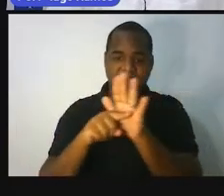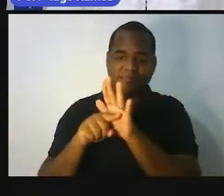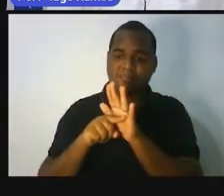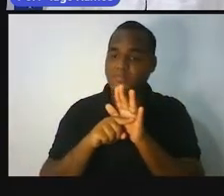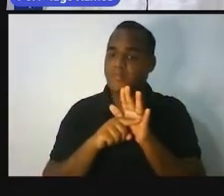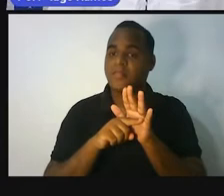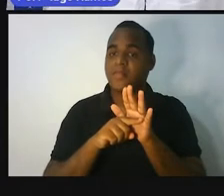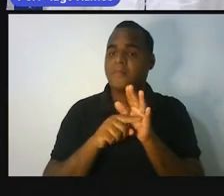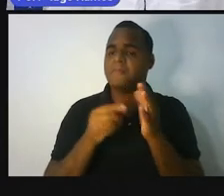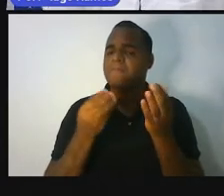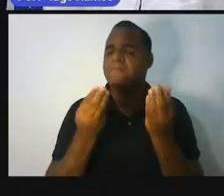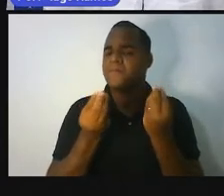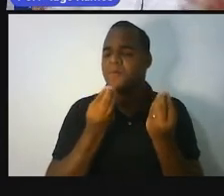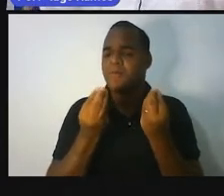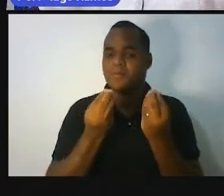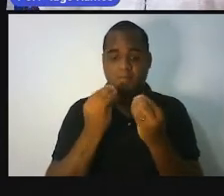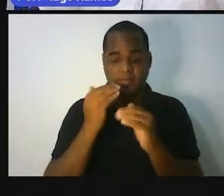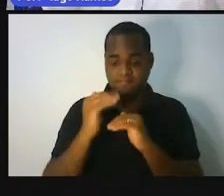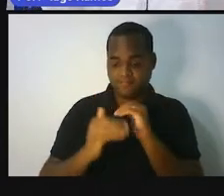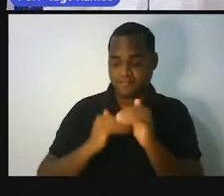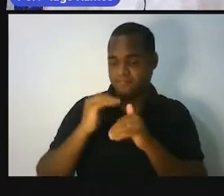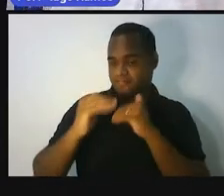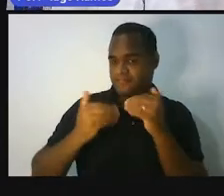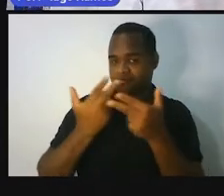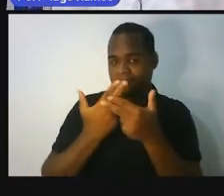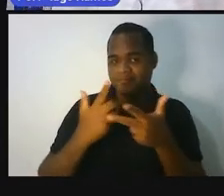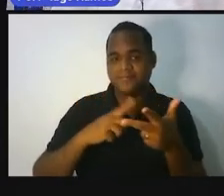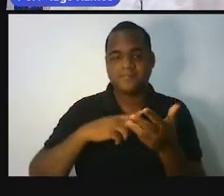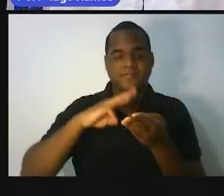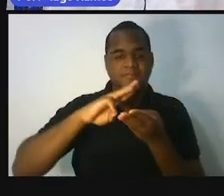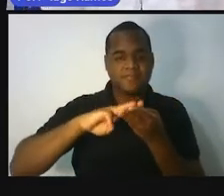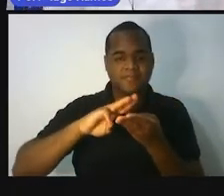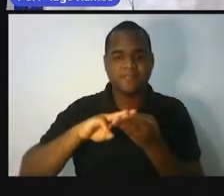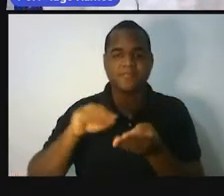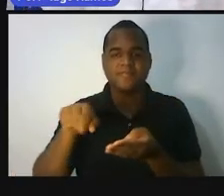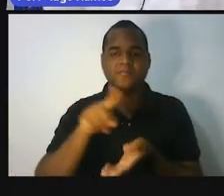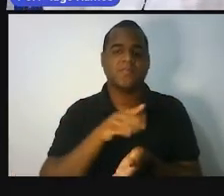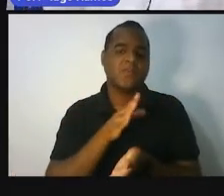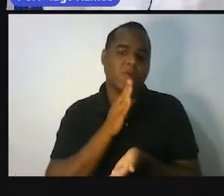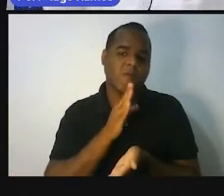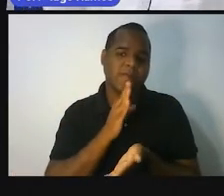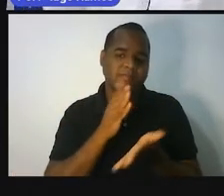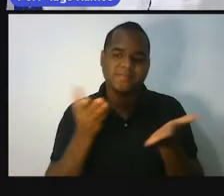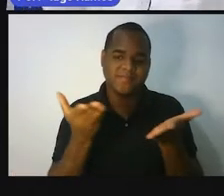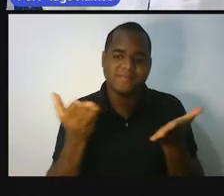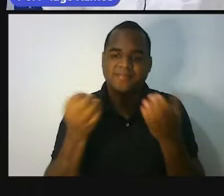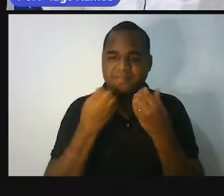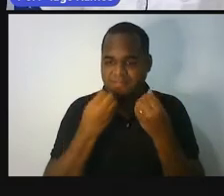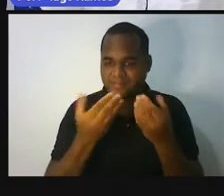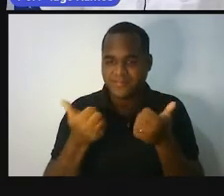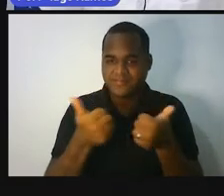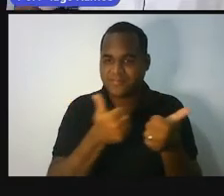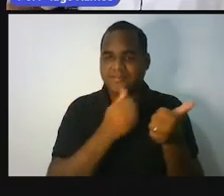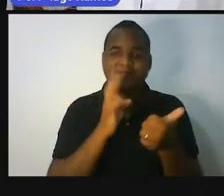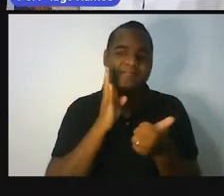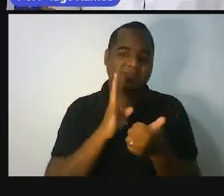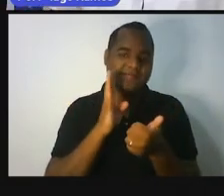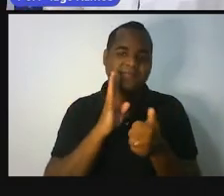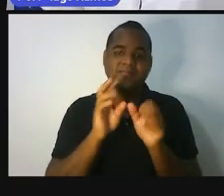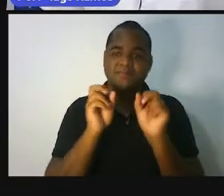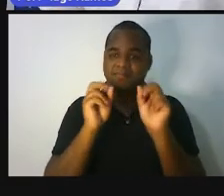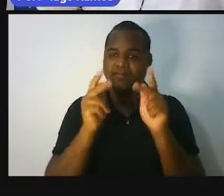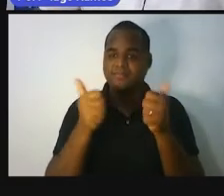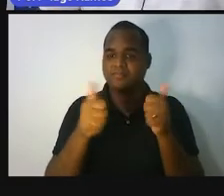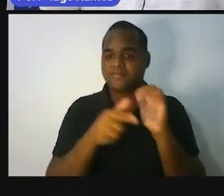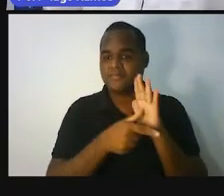desenvolver essa matemática que nós conhecemos hoje, tá legal? Bom, mas